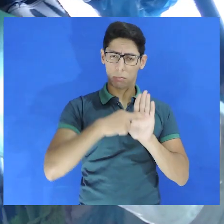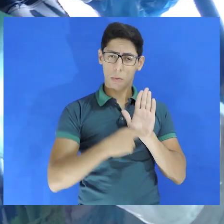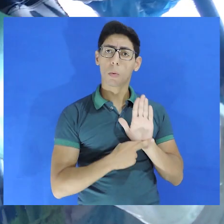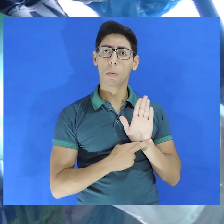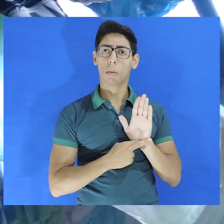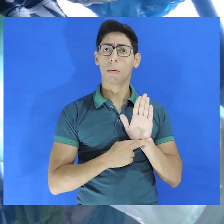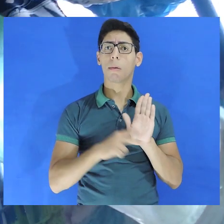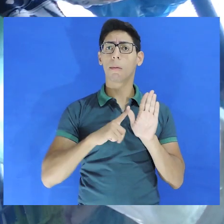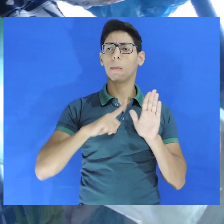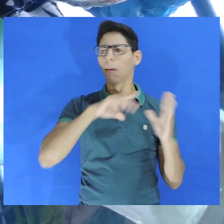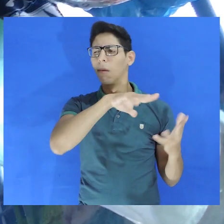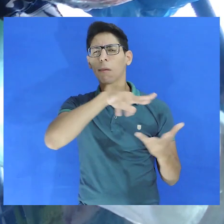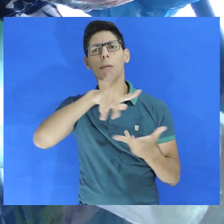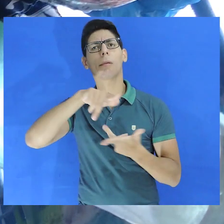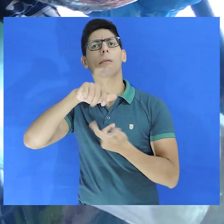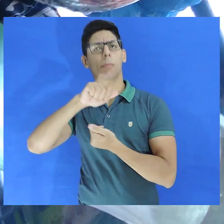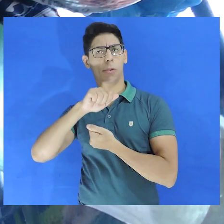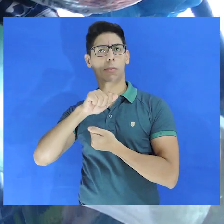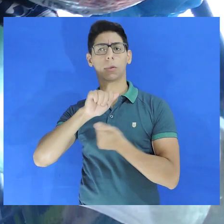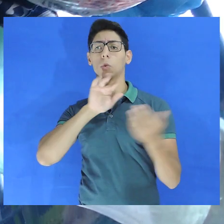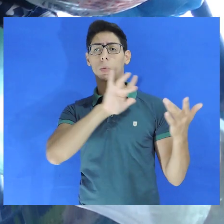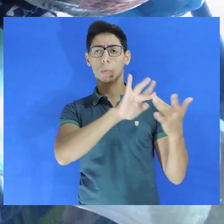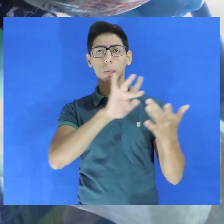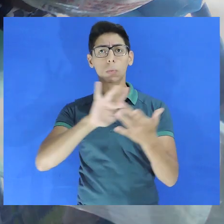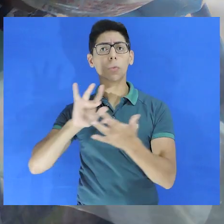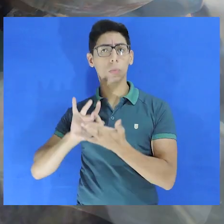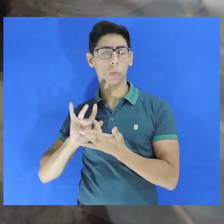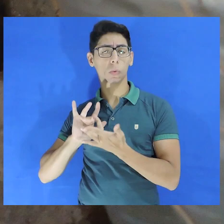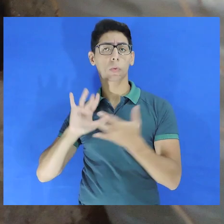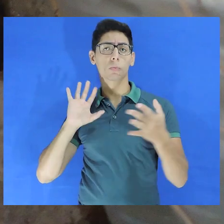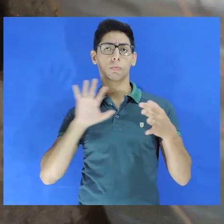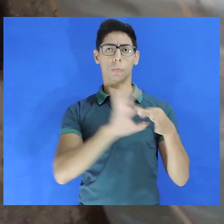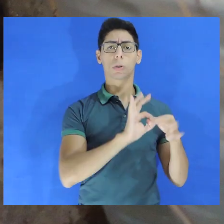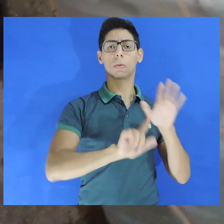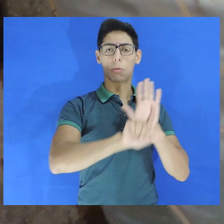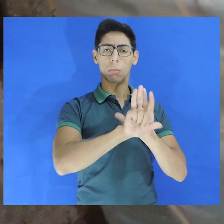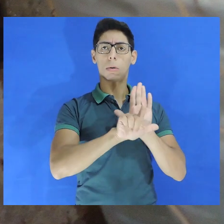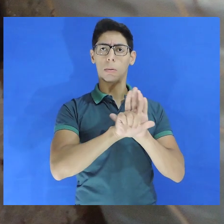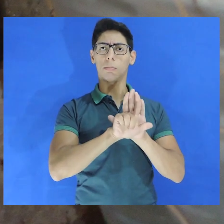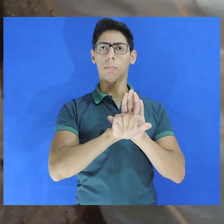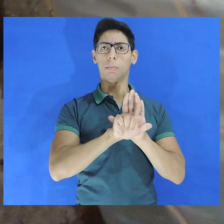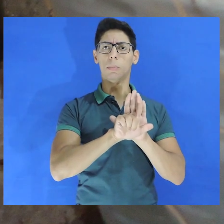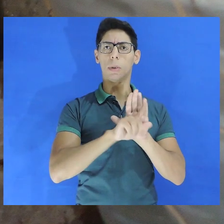protocolos internacionais que a arte ficou em sintonia com a lei de execução penal.